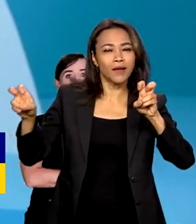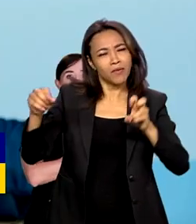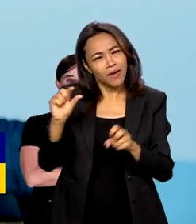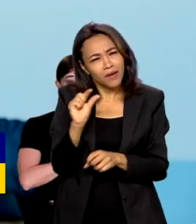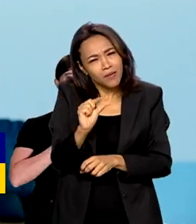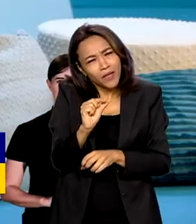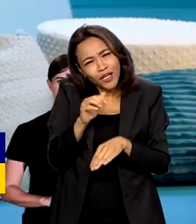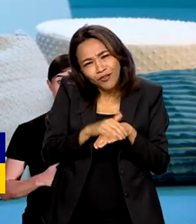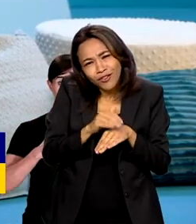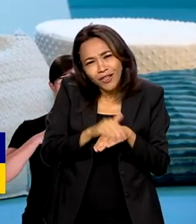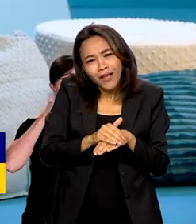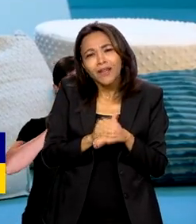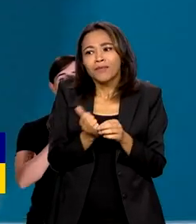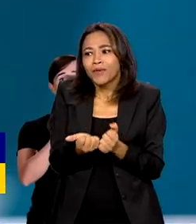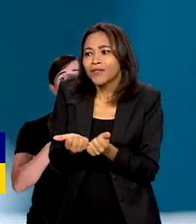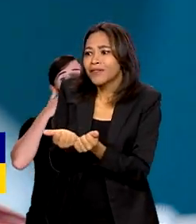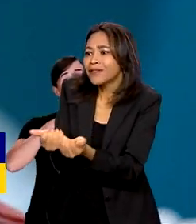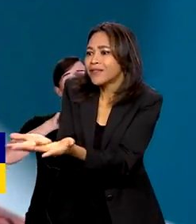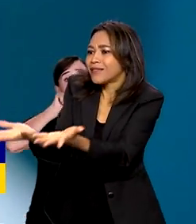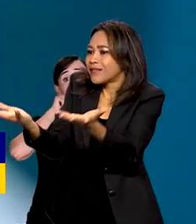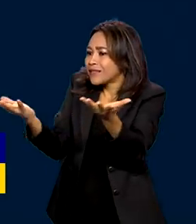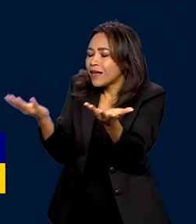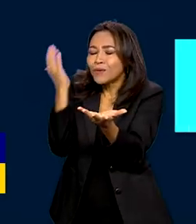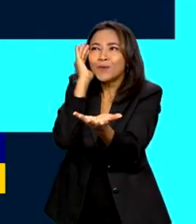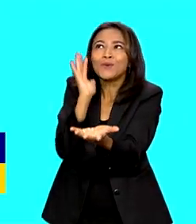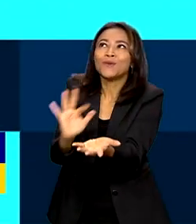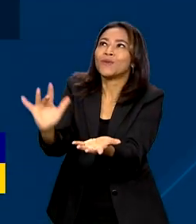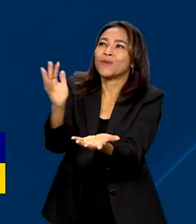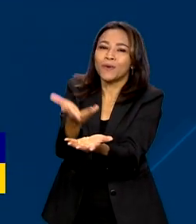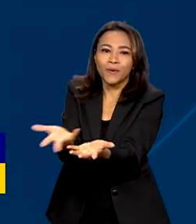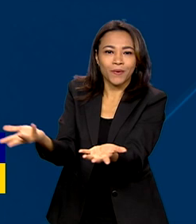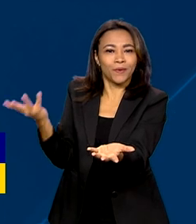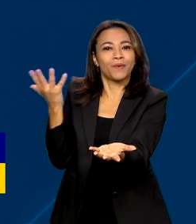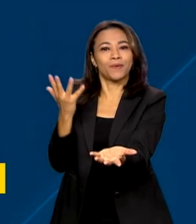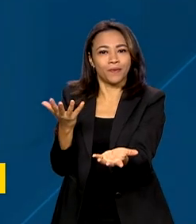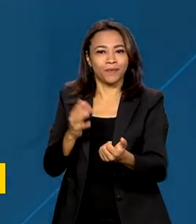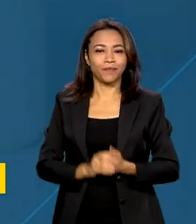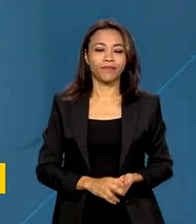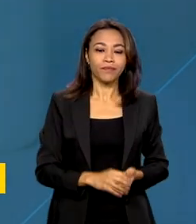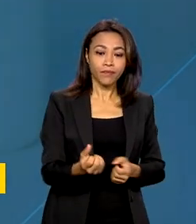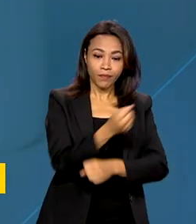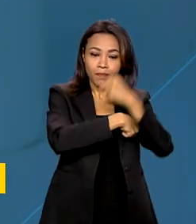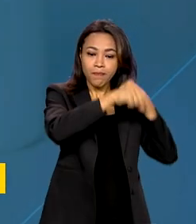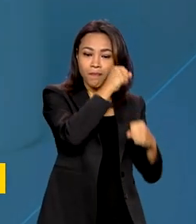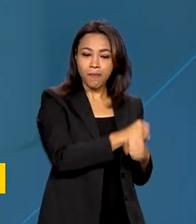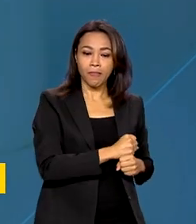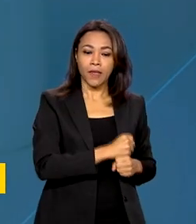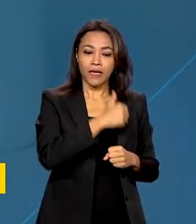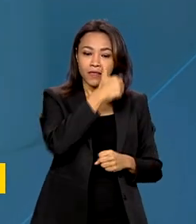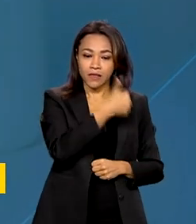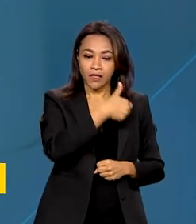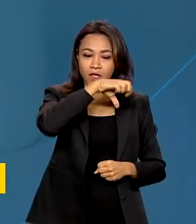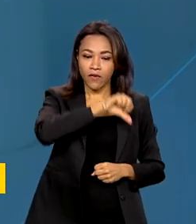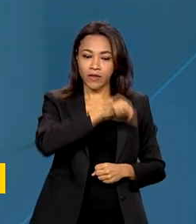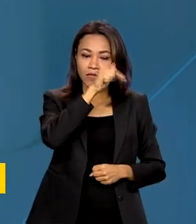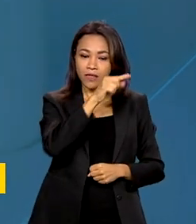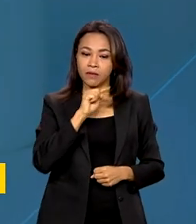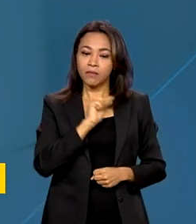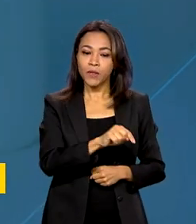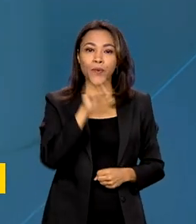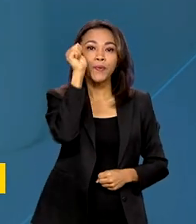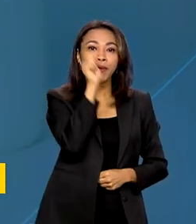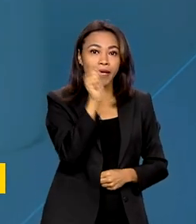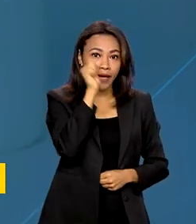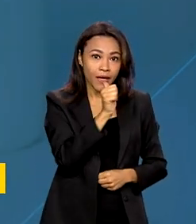Gesto Pode Alimentar Um Grande Sonho. No ano passado, 197 mil mulheres doaram